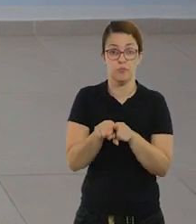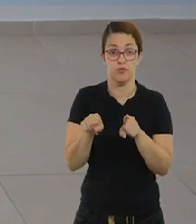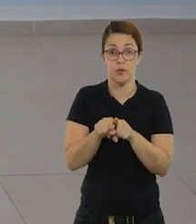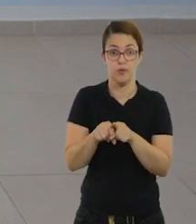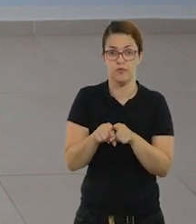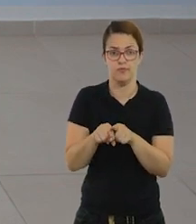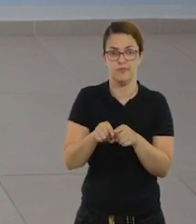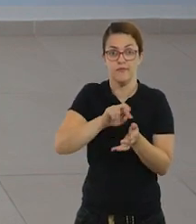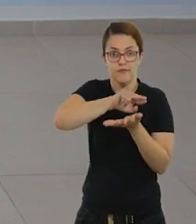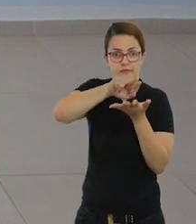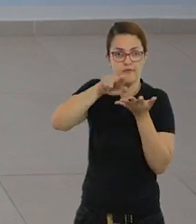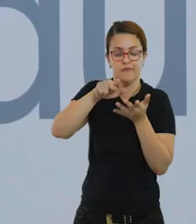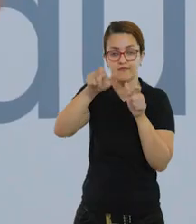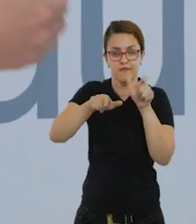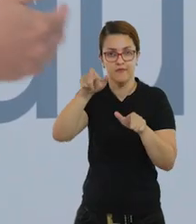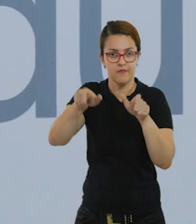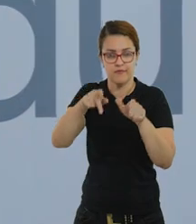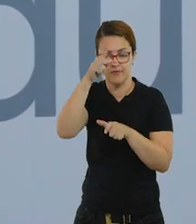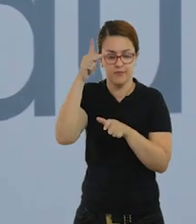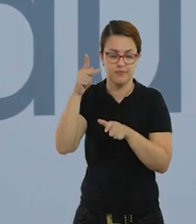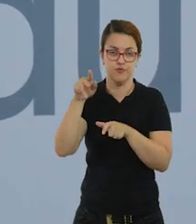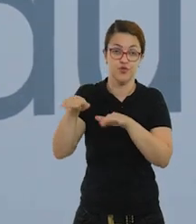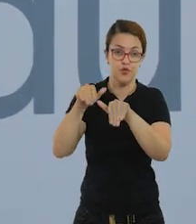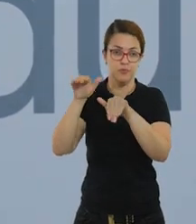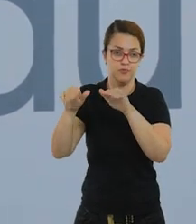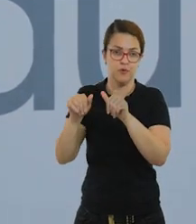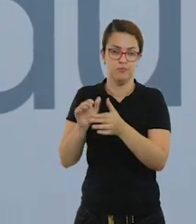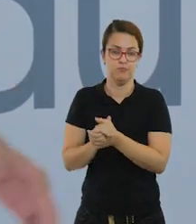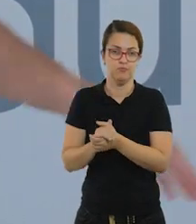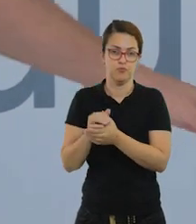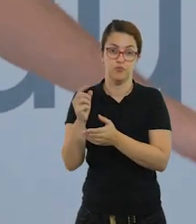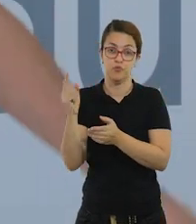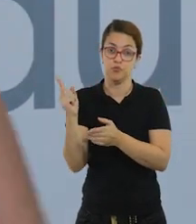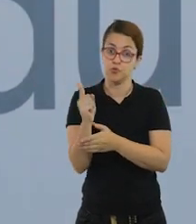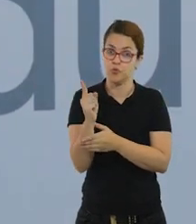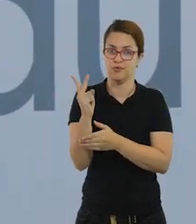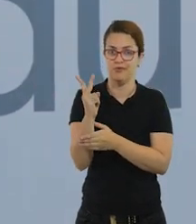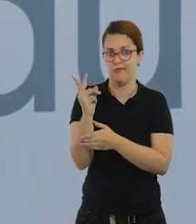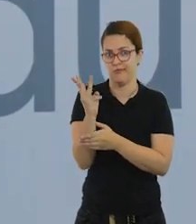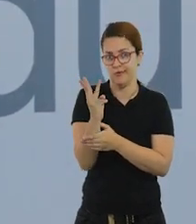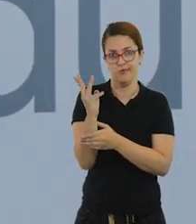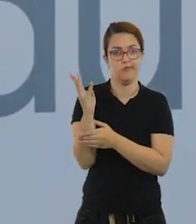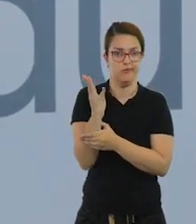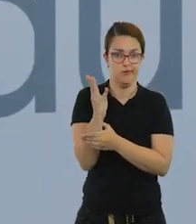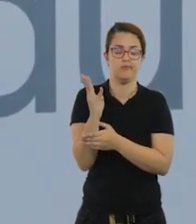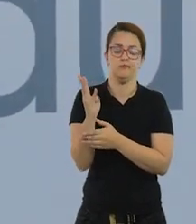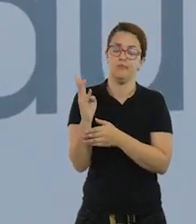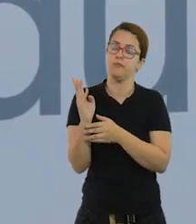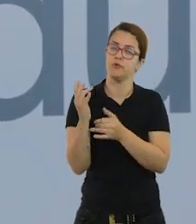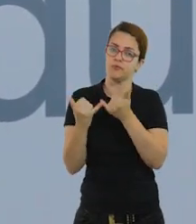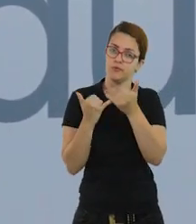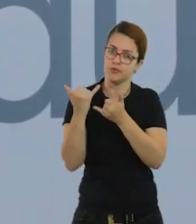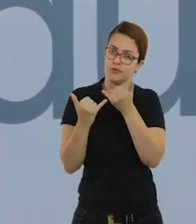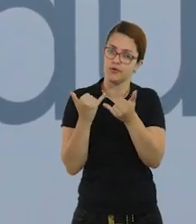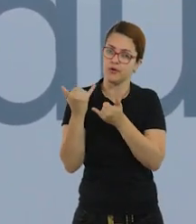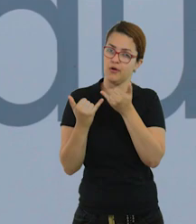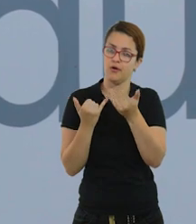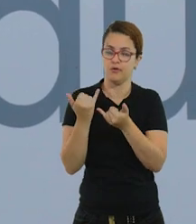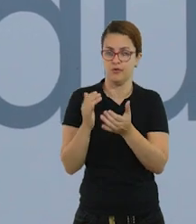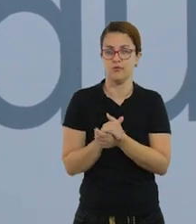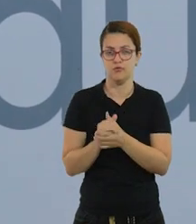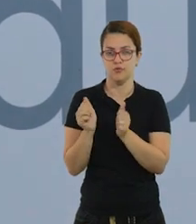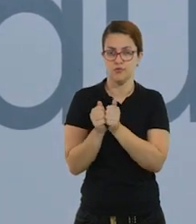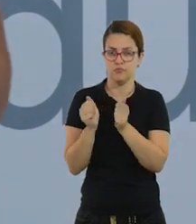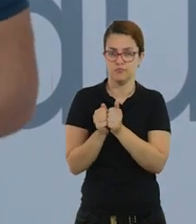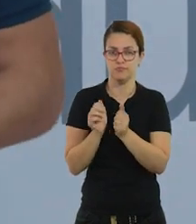pode estar incluindo também outras pessoas para estar seguindo não só duas, mas três, até quatro para seguir essa sequência da amarelinha.